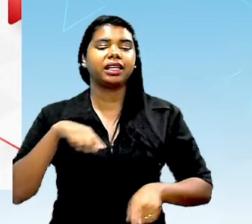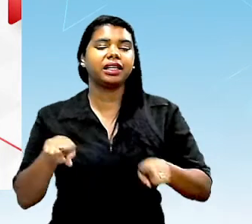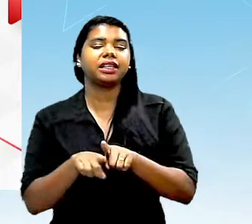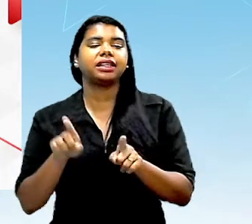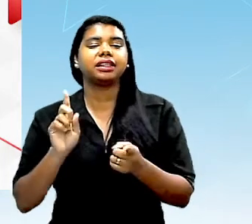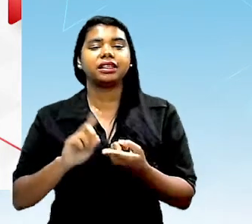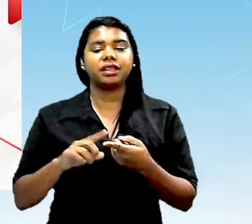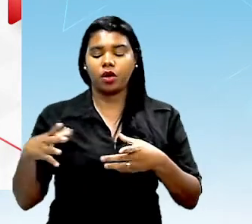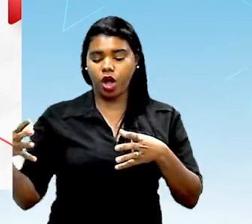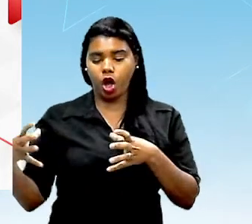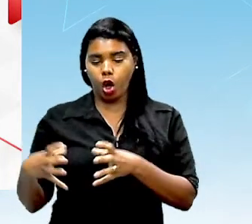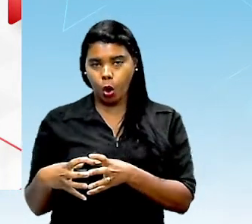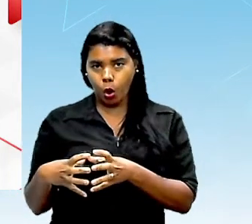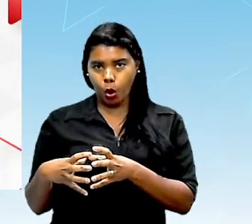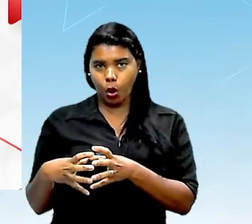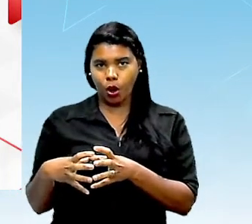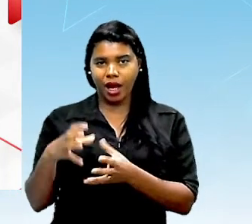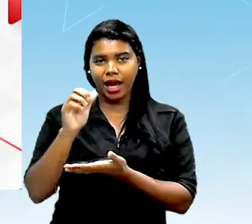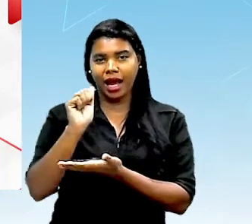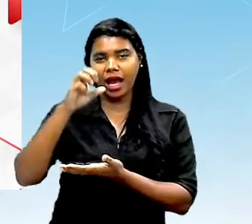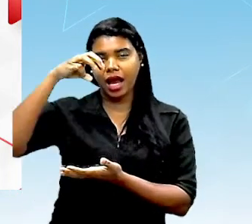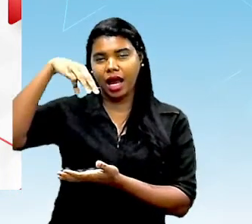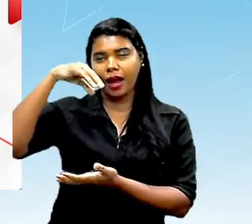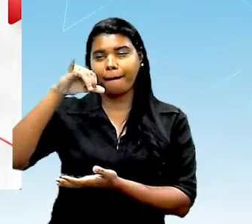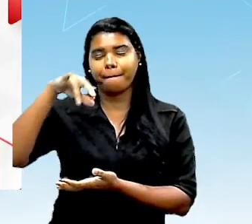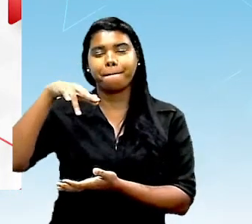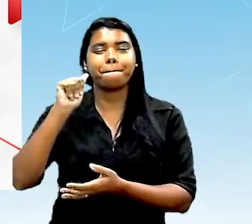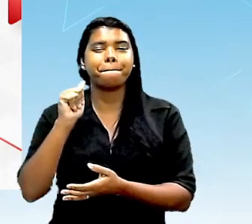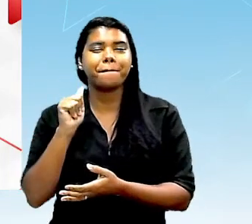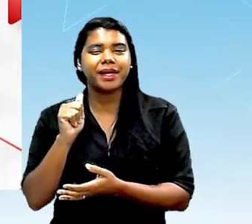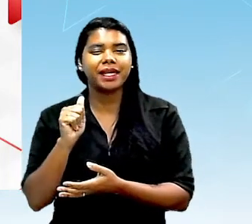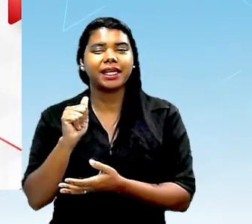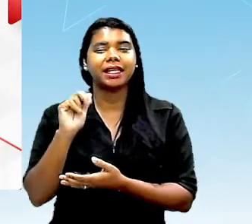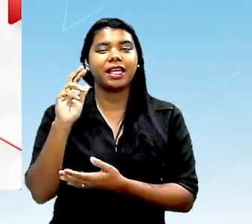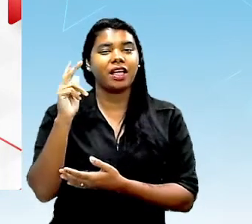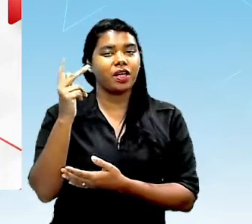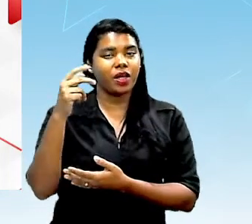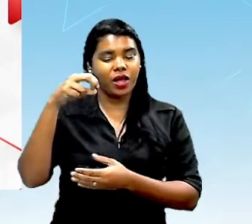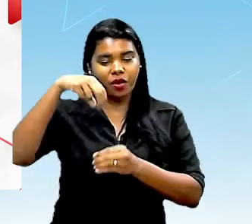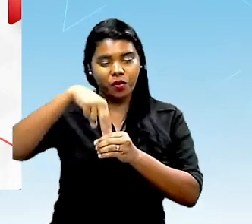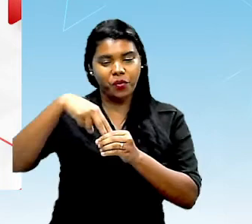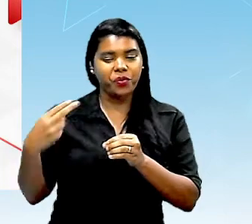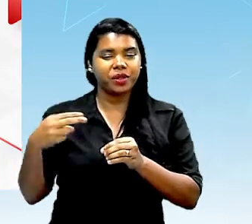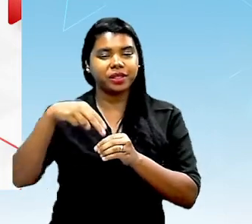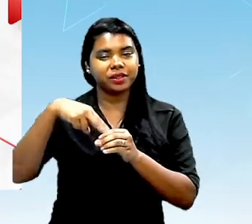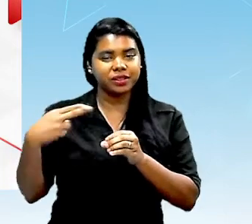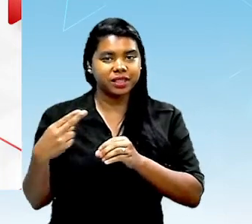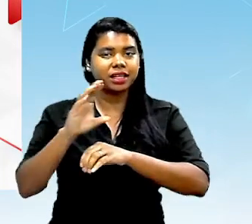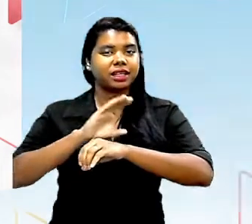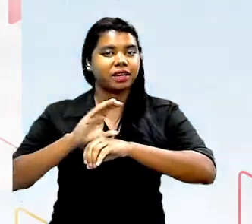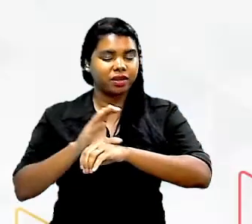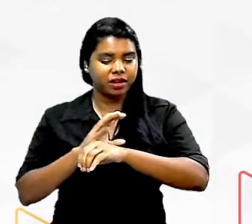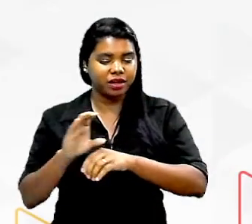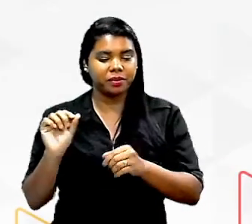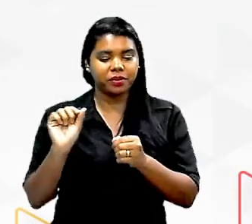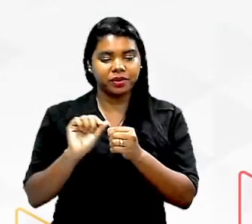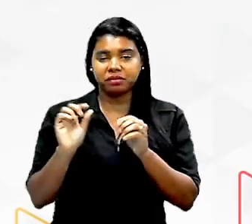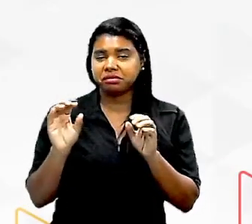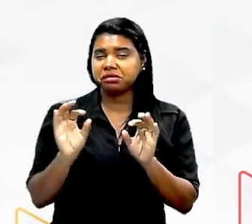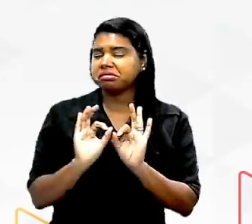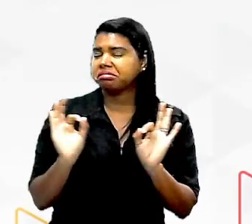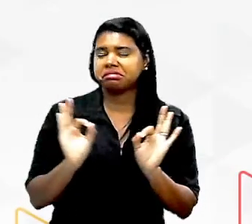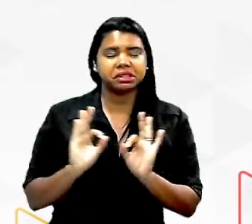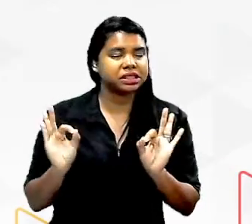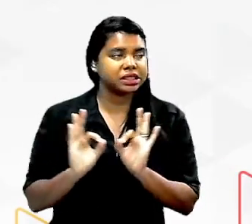também um grupamento amina né ou seja um nitrogênio ligado ao carbono e fazendo ligações simples